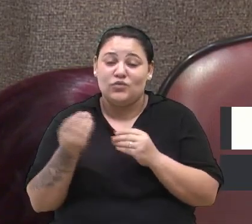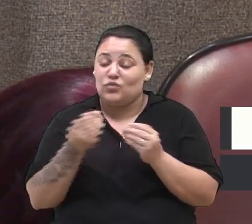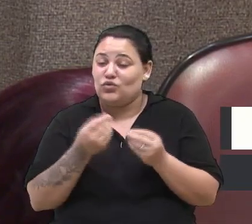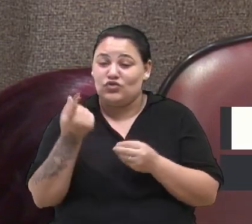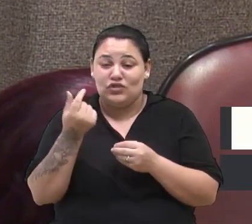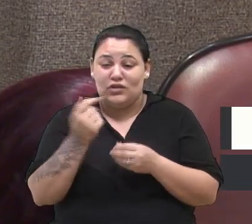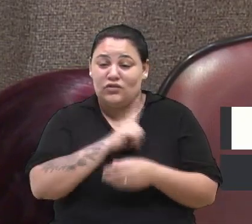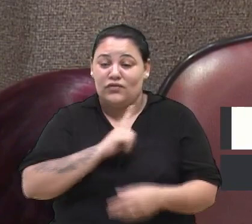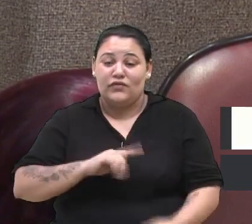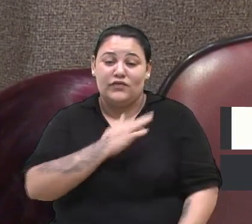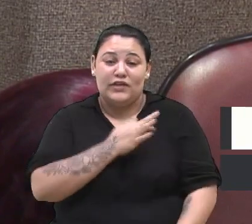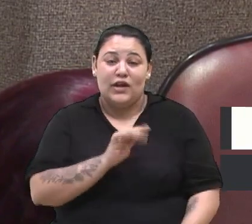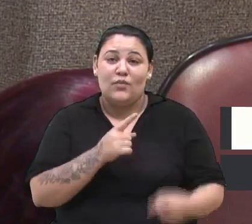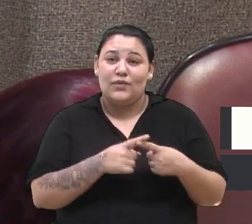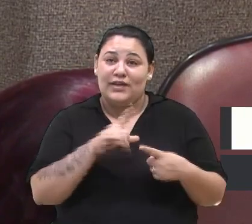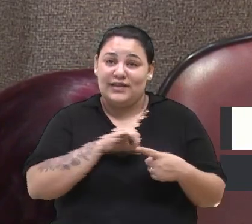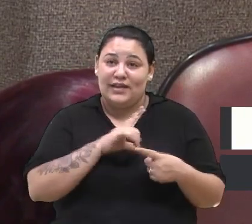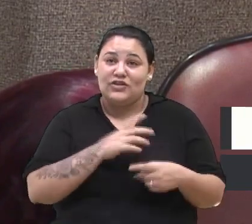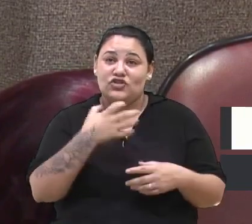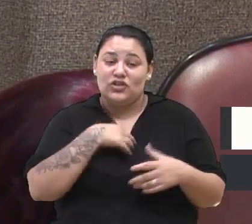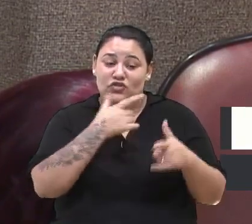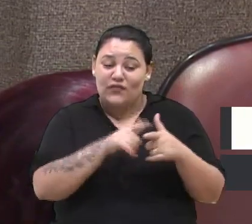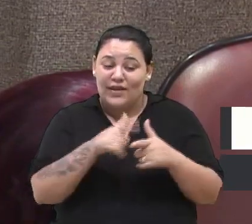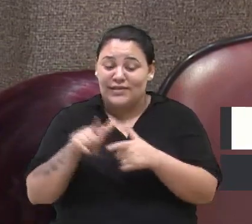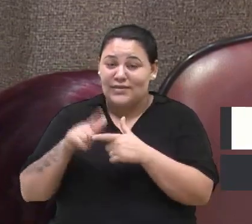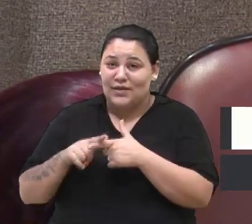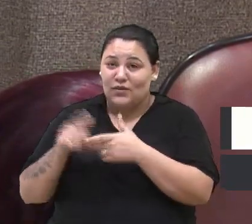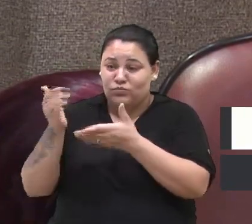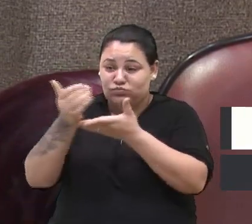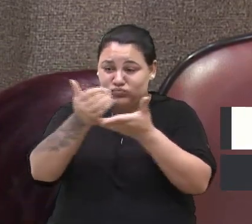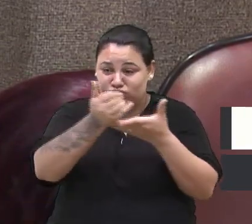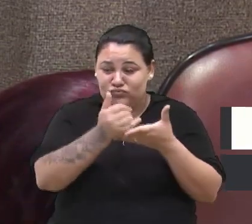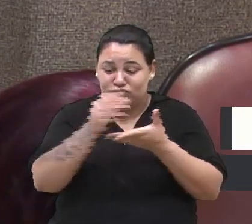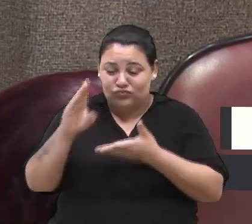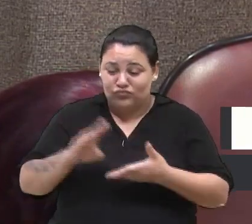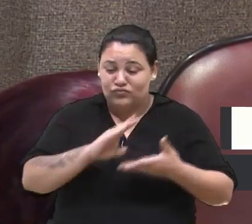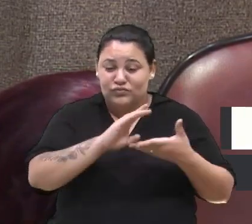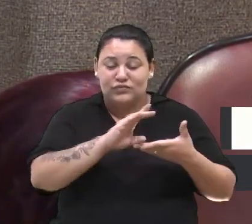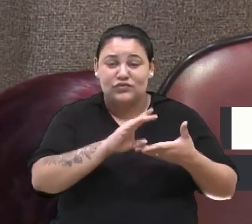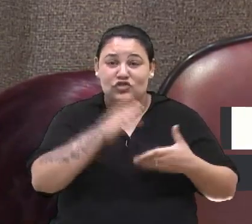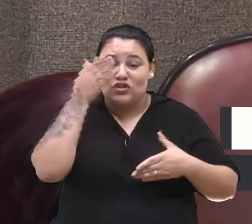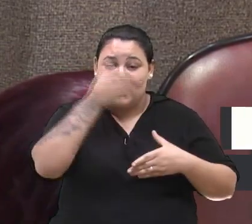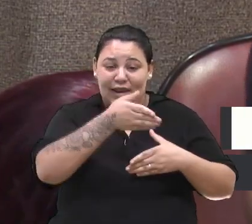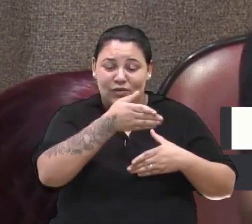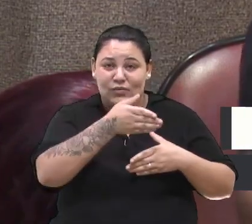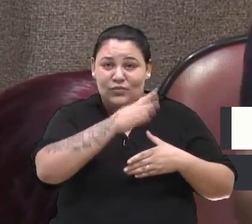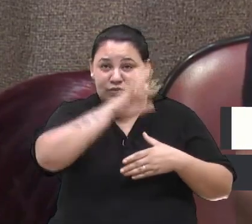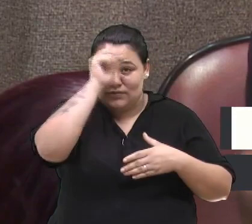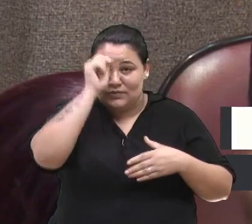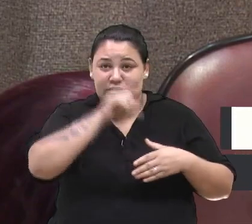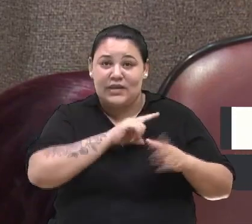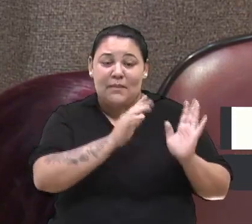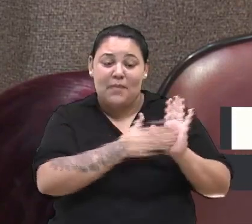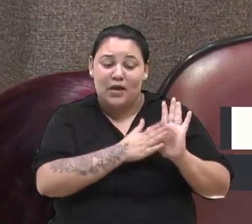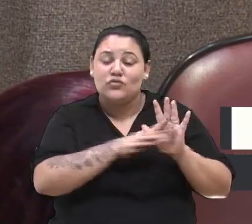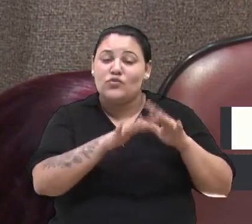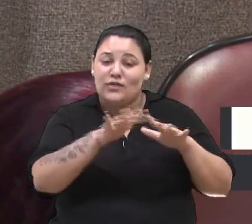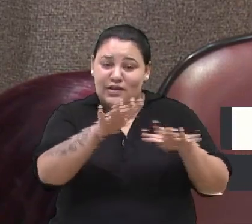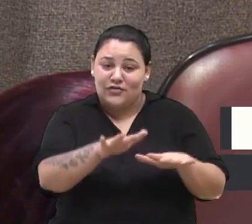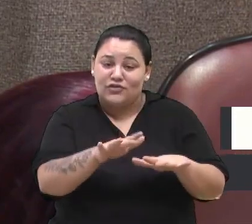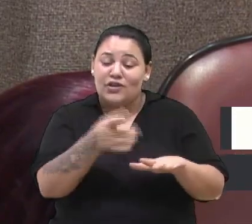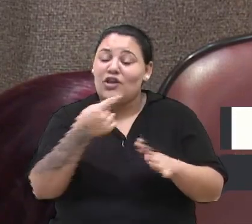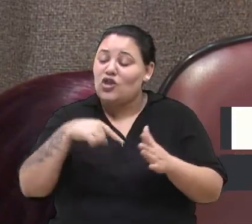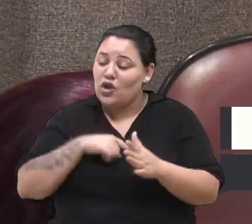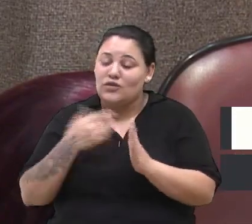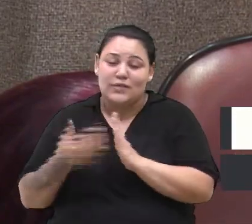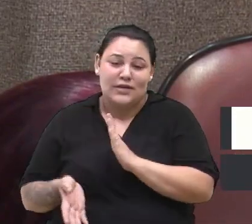captação e financiamento diretamente para municípios que têm o plano de mobilidade, e isso nós deixamos para trás. Então o que passou, não recuperamos mais,